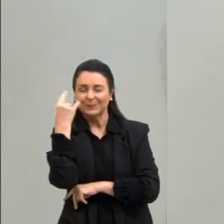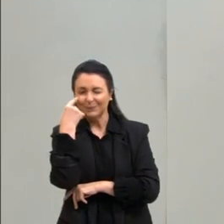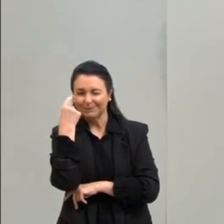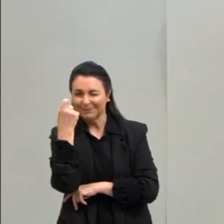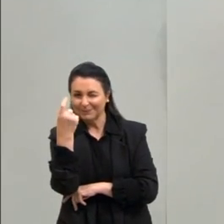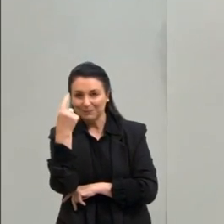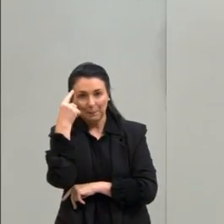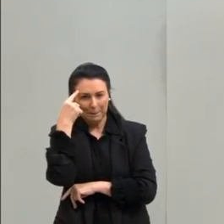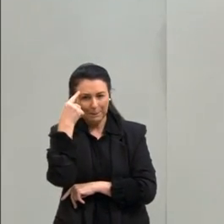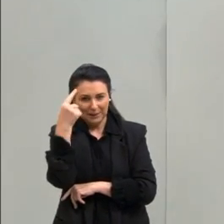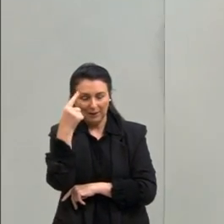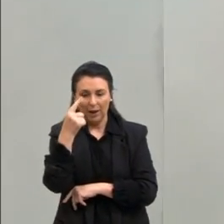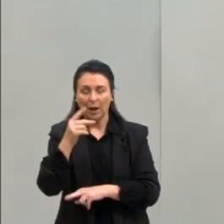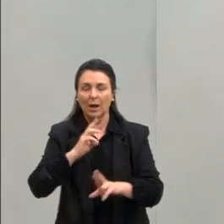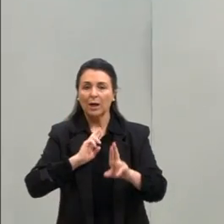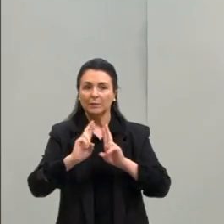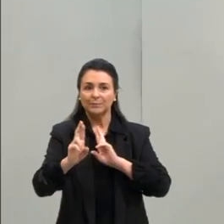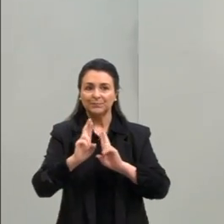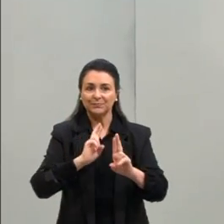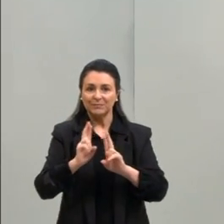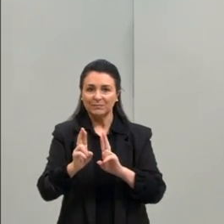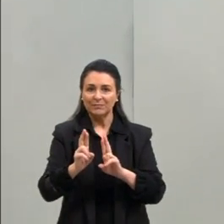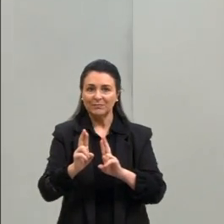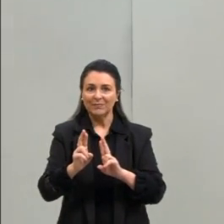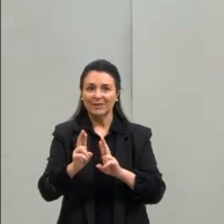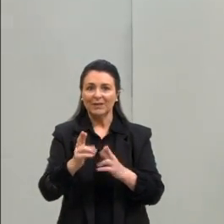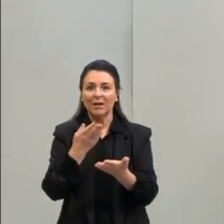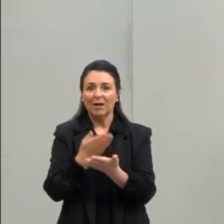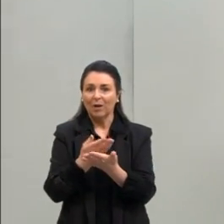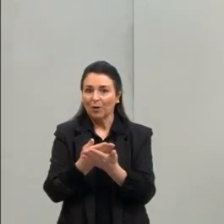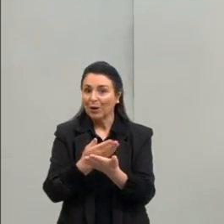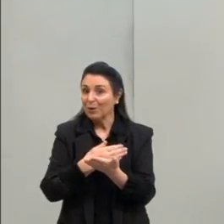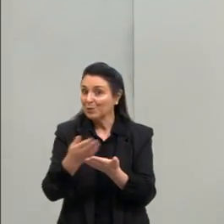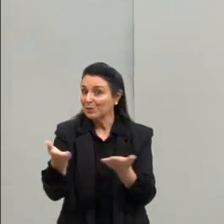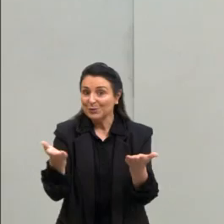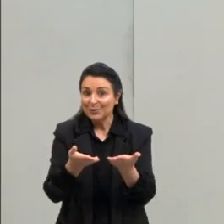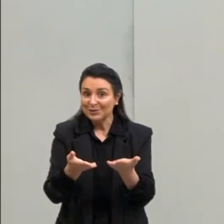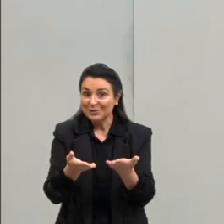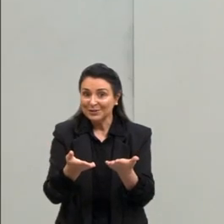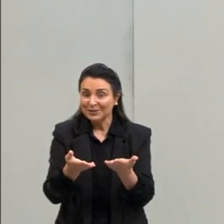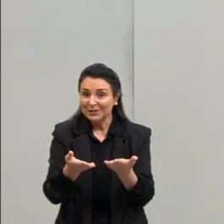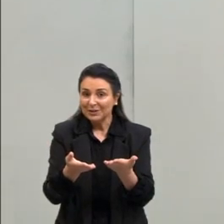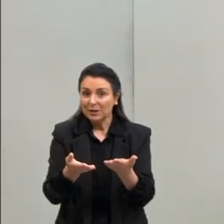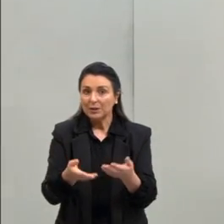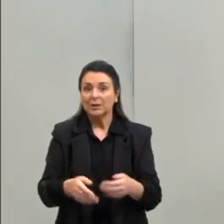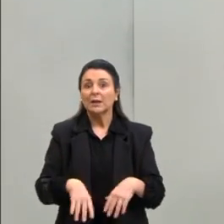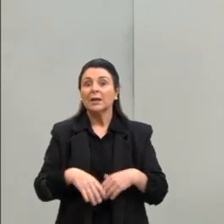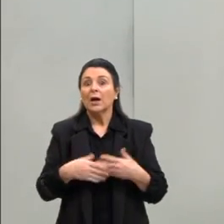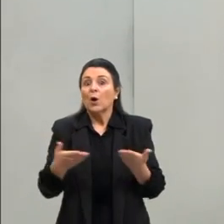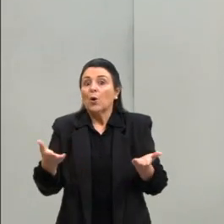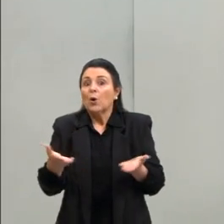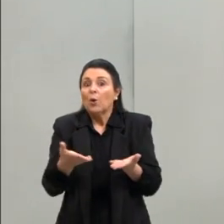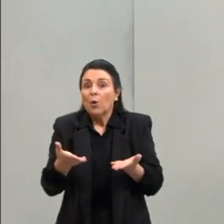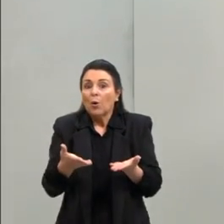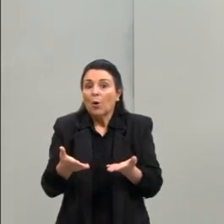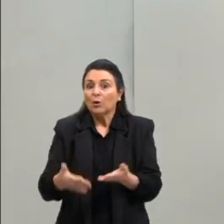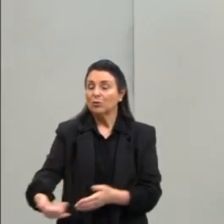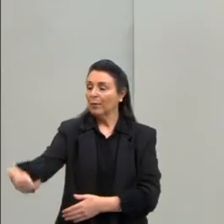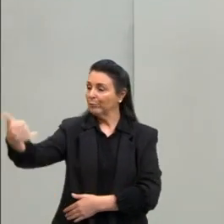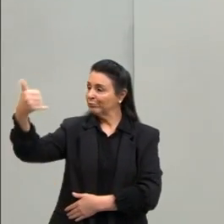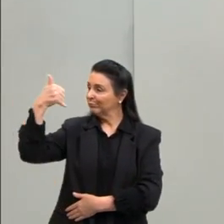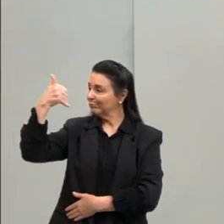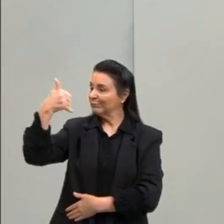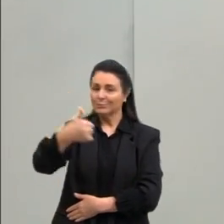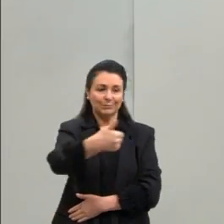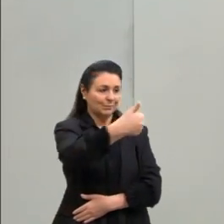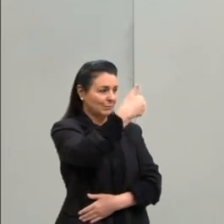pensar desta relação cuja nossa aula hoje começou. Nós temos, nos dias de hoje, a selfie, registrando a